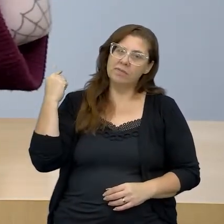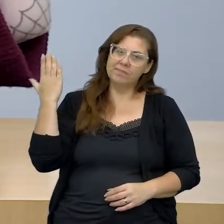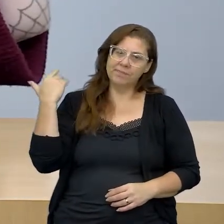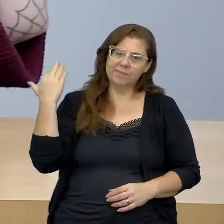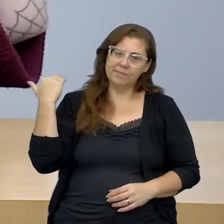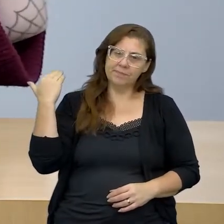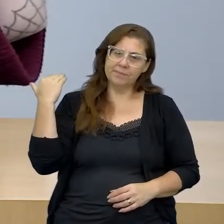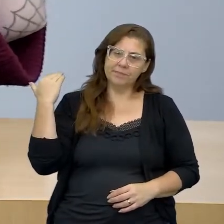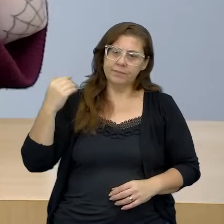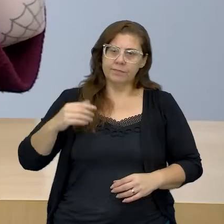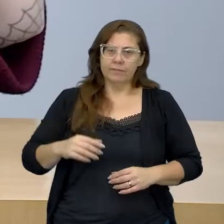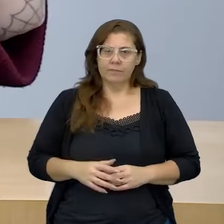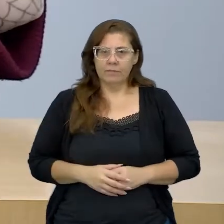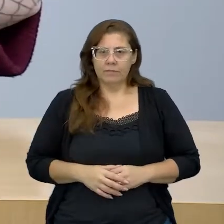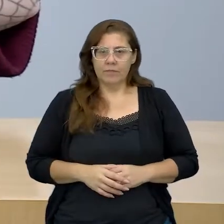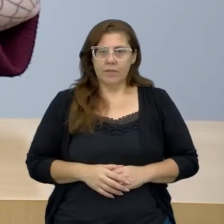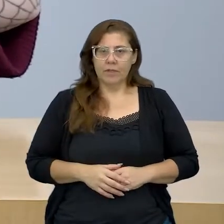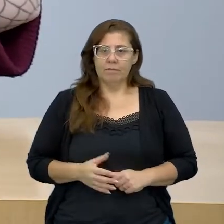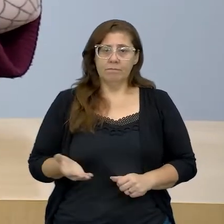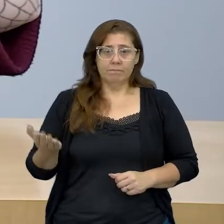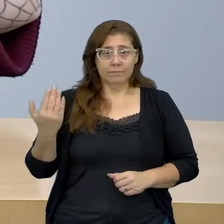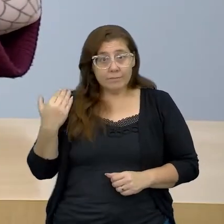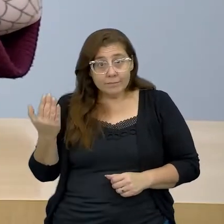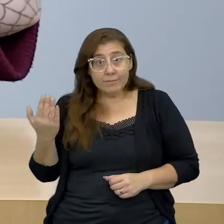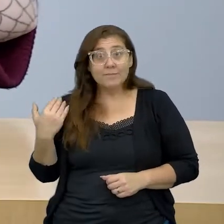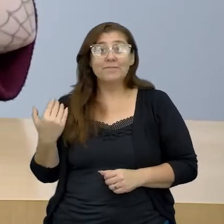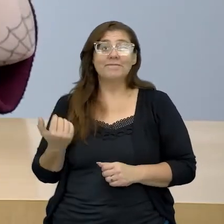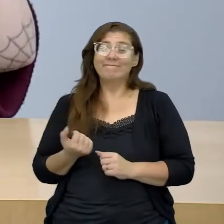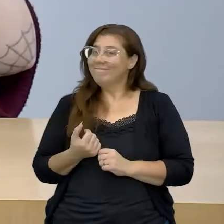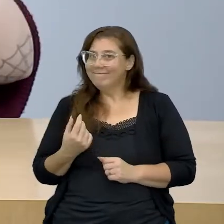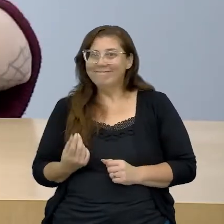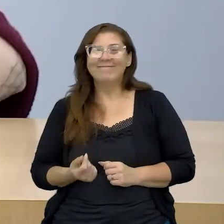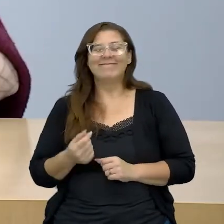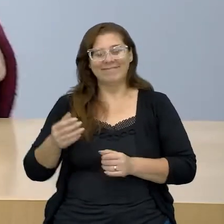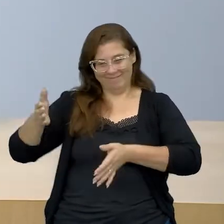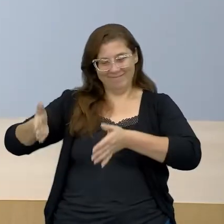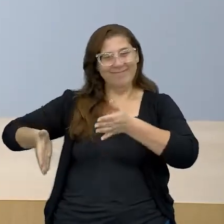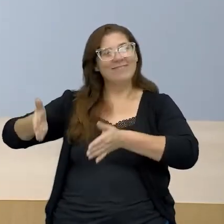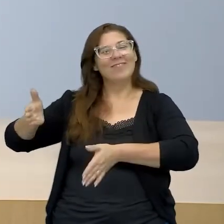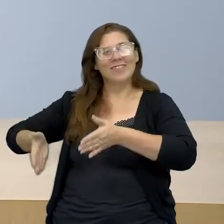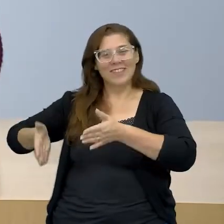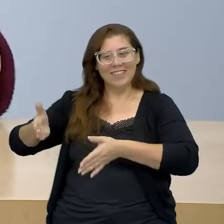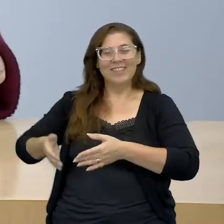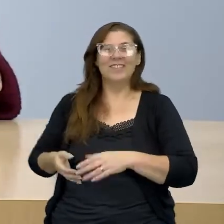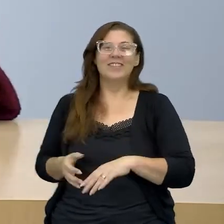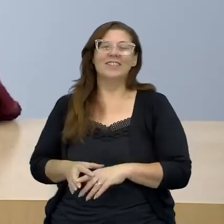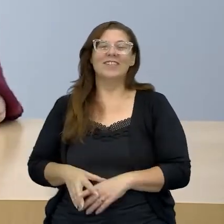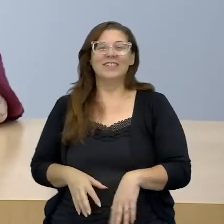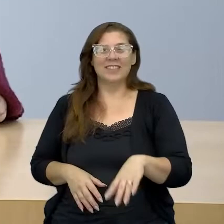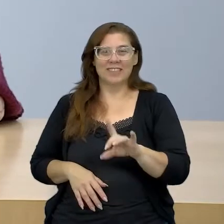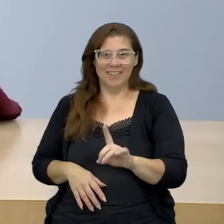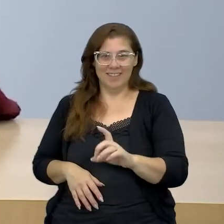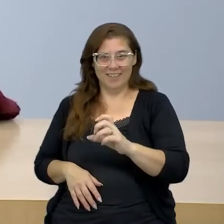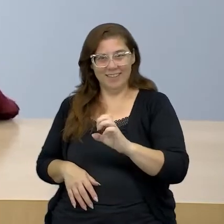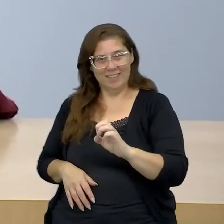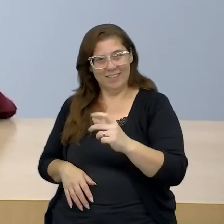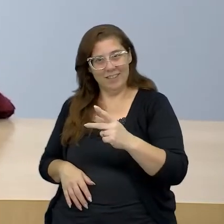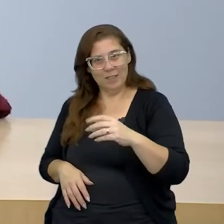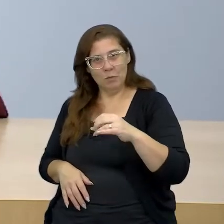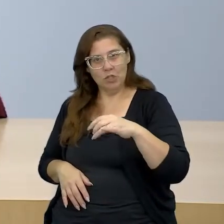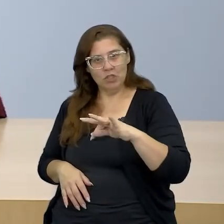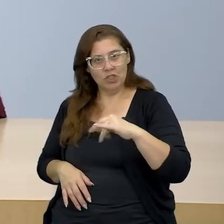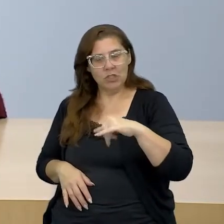não para a antiguidade, para o período dos despotismos, né, das grandes